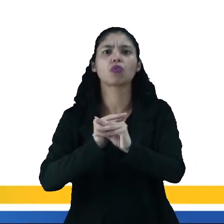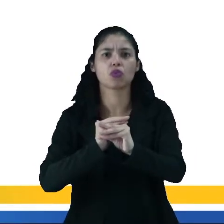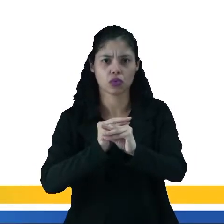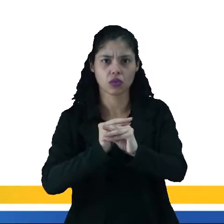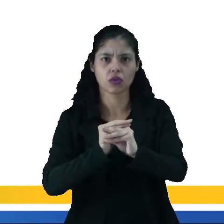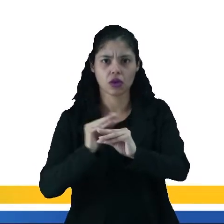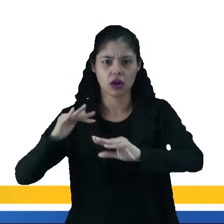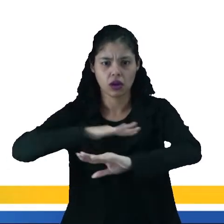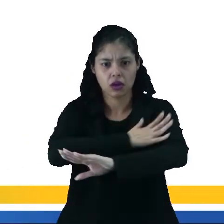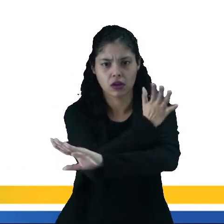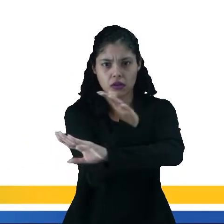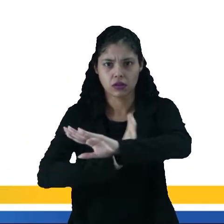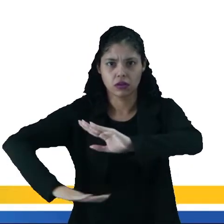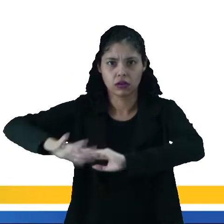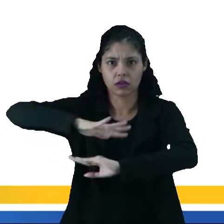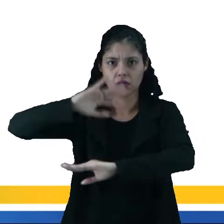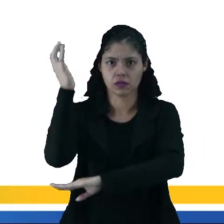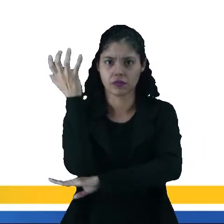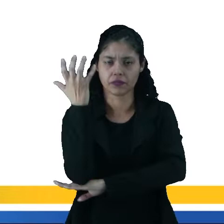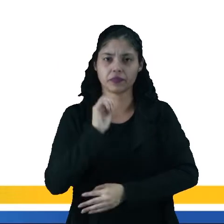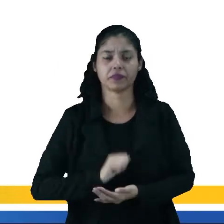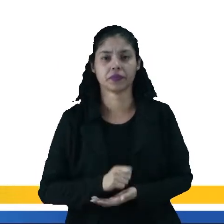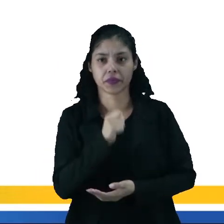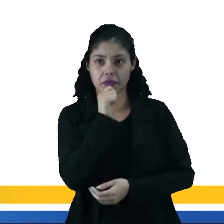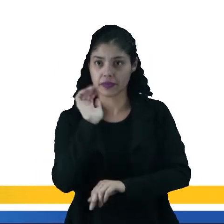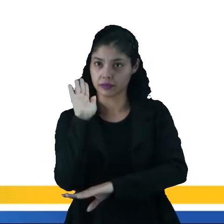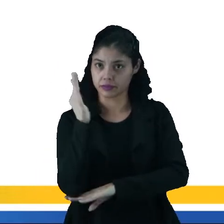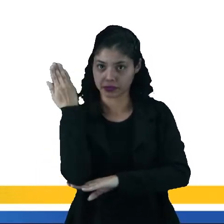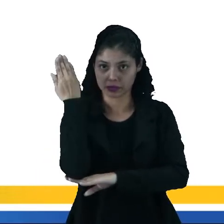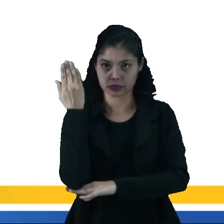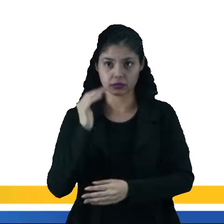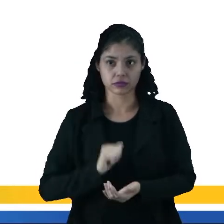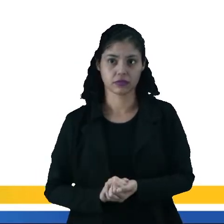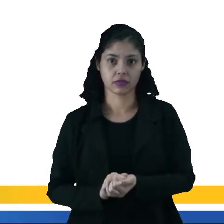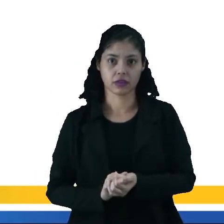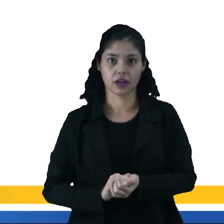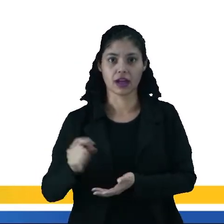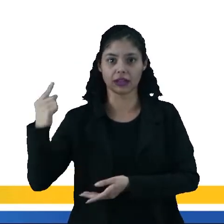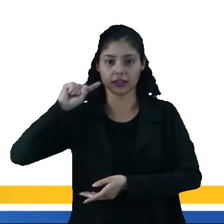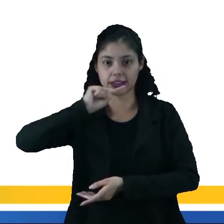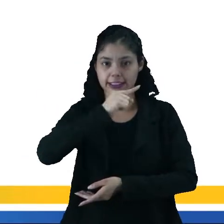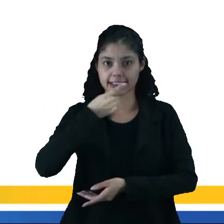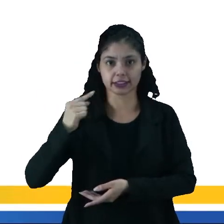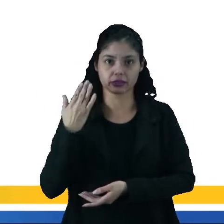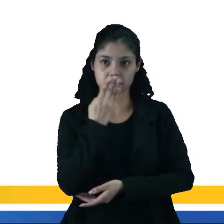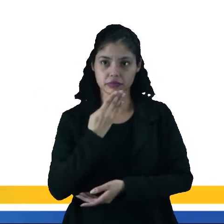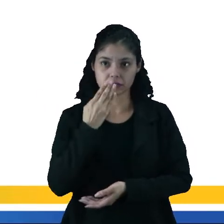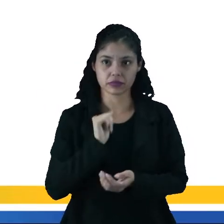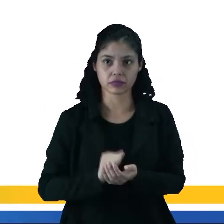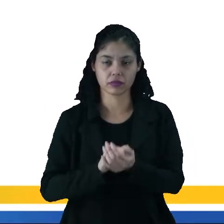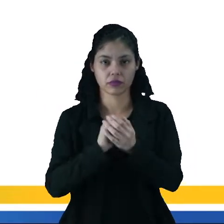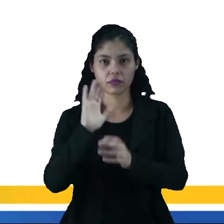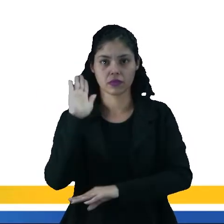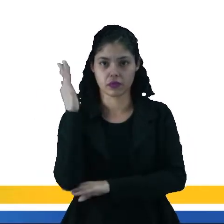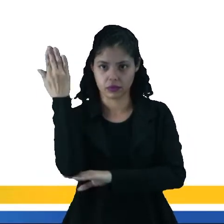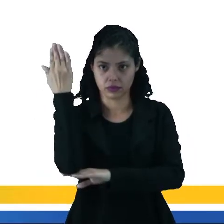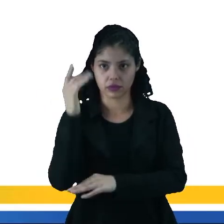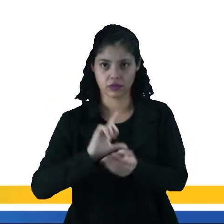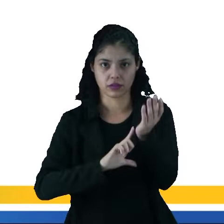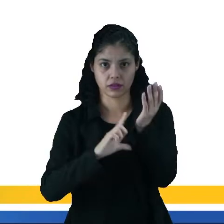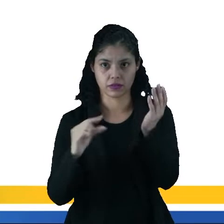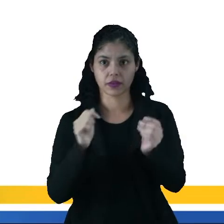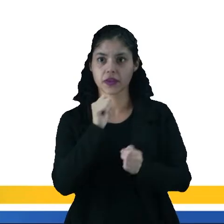Os principais materiais utilizados são a madeira, bagaço de cana, galhos e folhas de árvores,